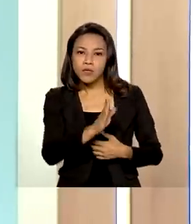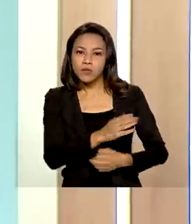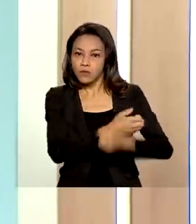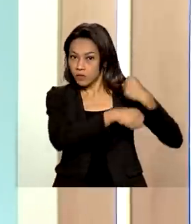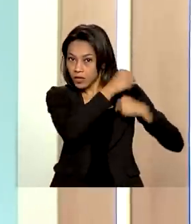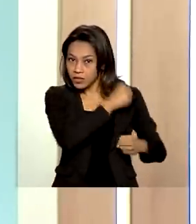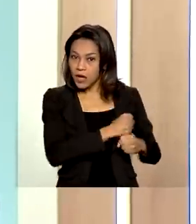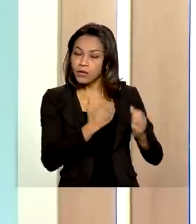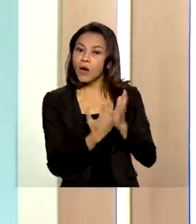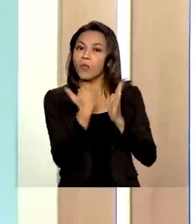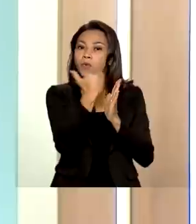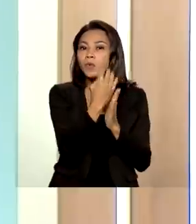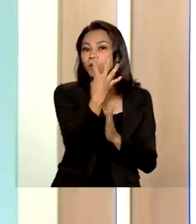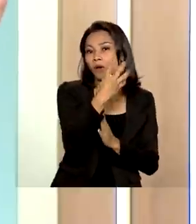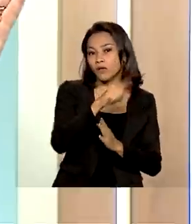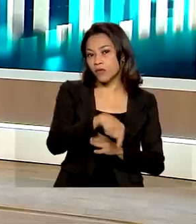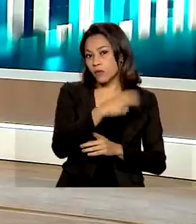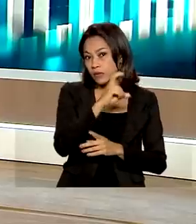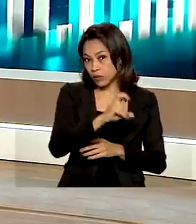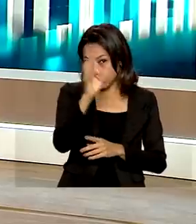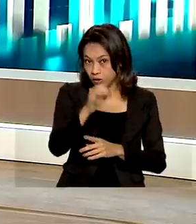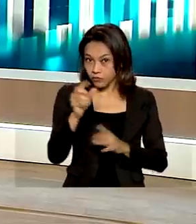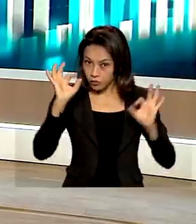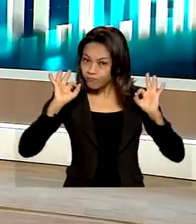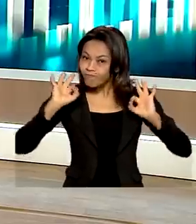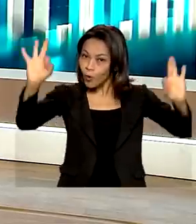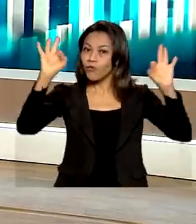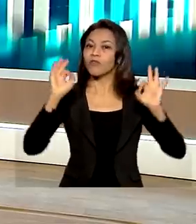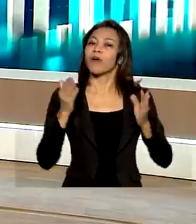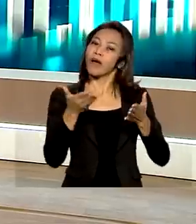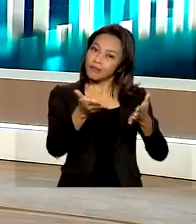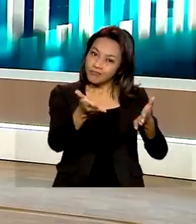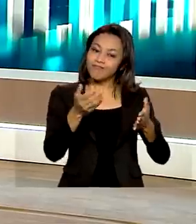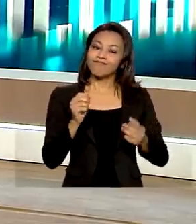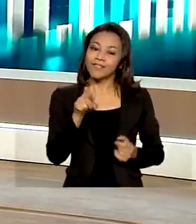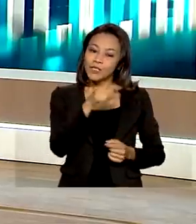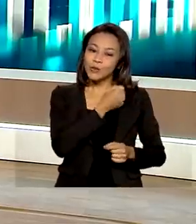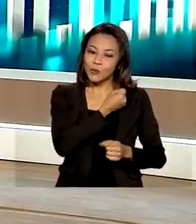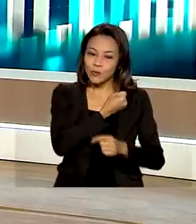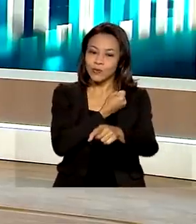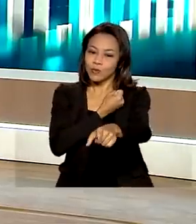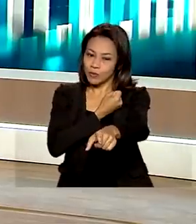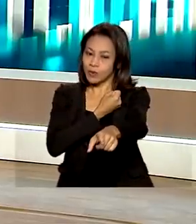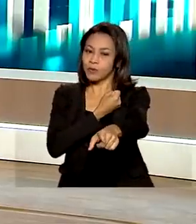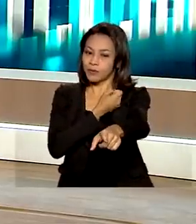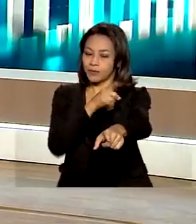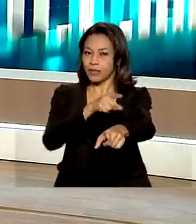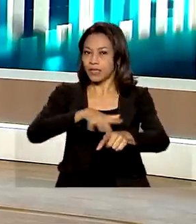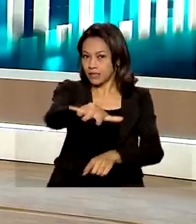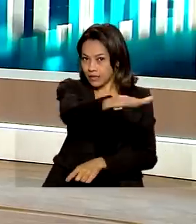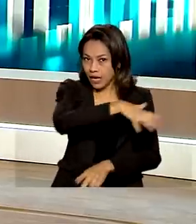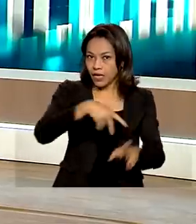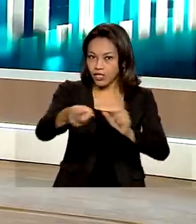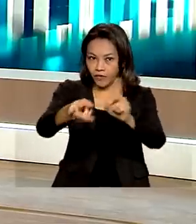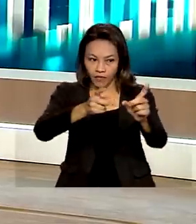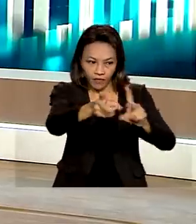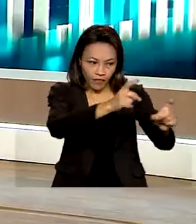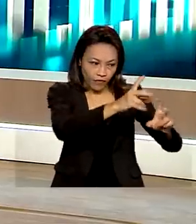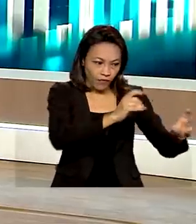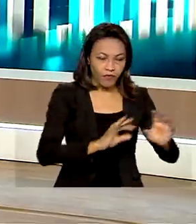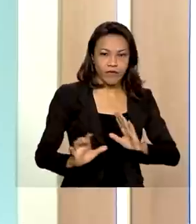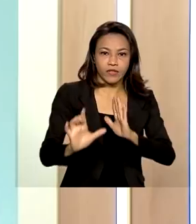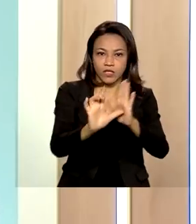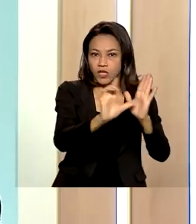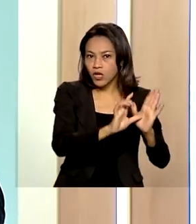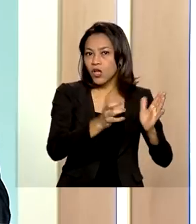crescido em torno de 4,5%, o que é confirmado nesse número aqui no setor de comércio varejista ampliado.